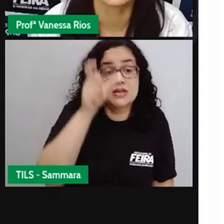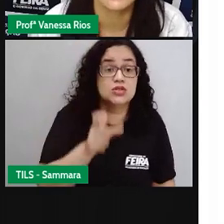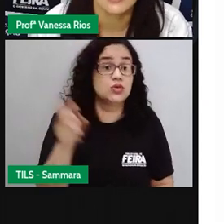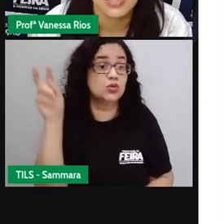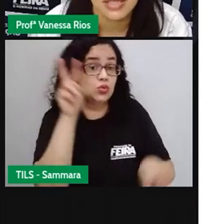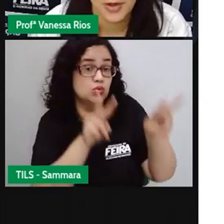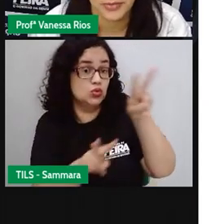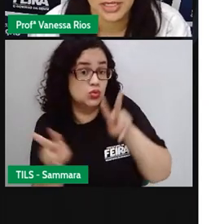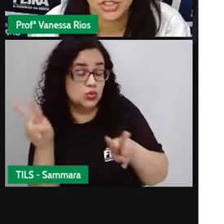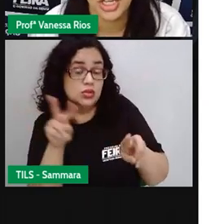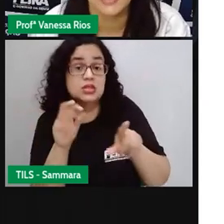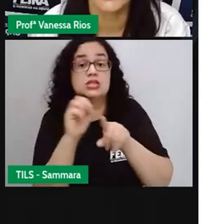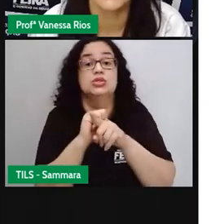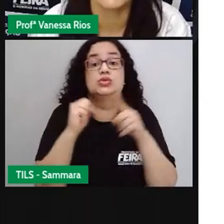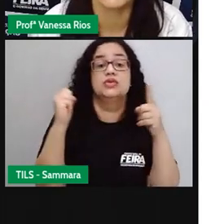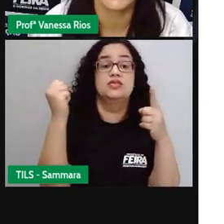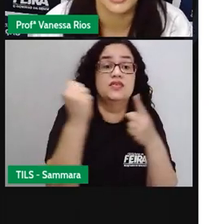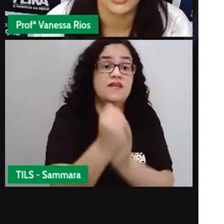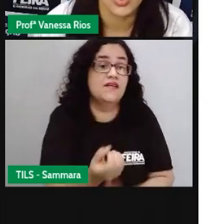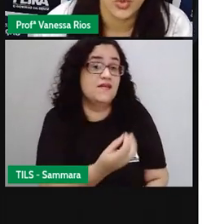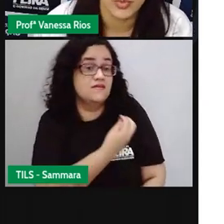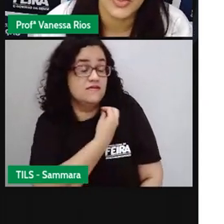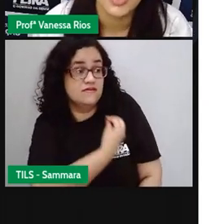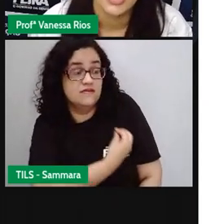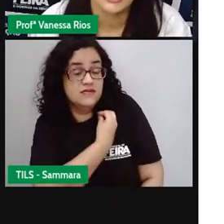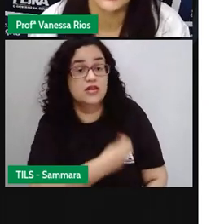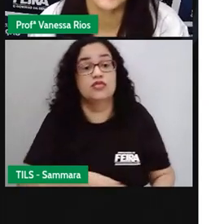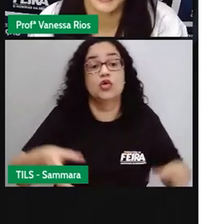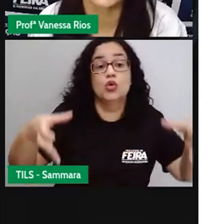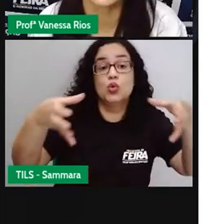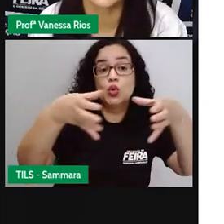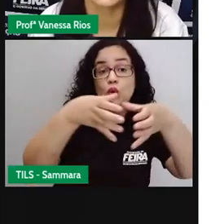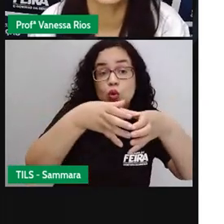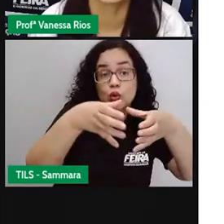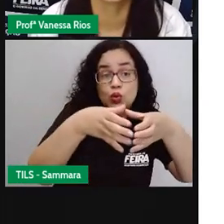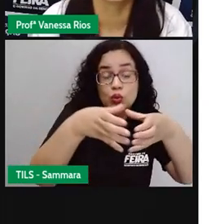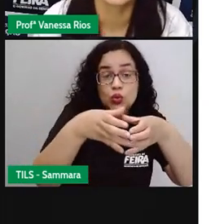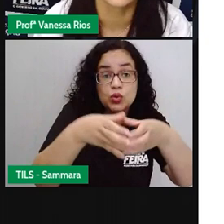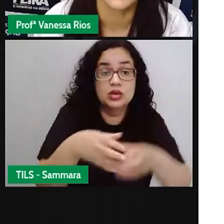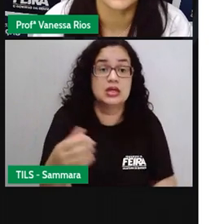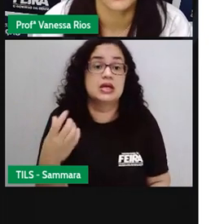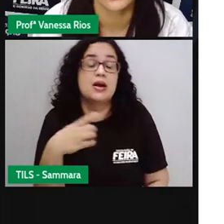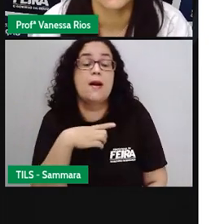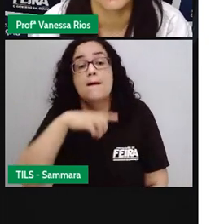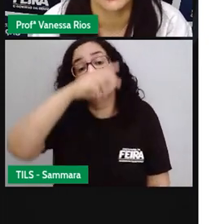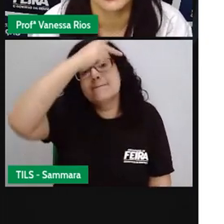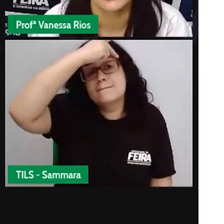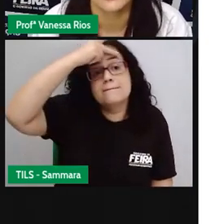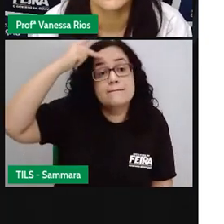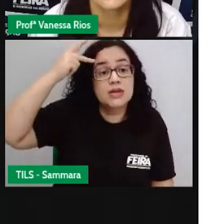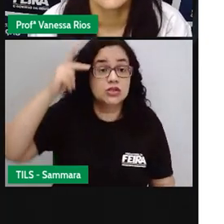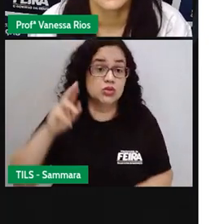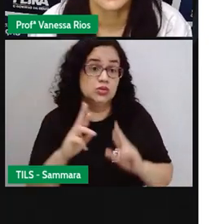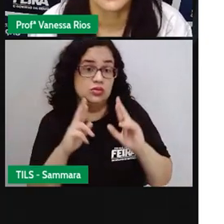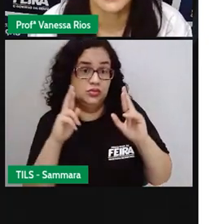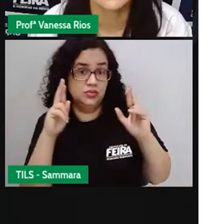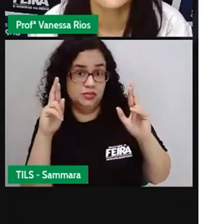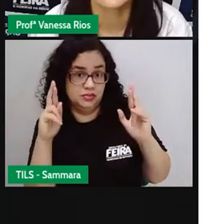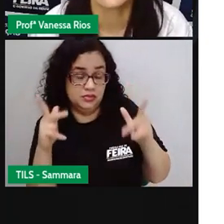se organiza socialmente, ele vive em grupos e está ali lidando com pessoas diferentes,